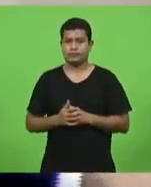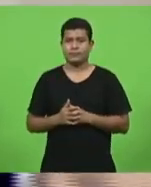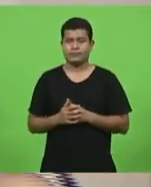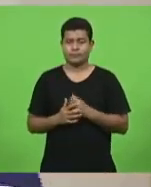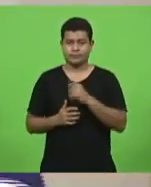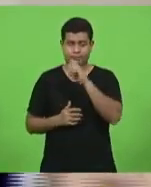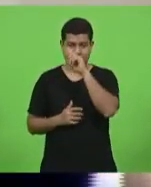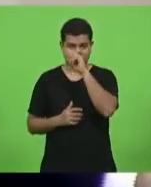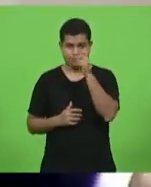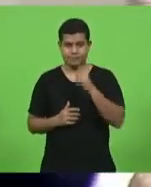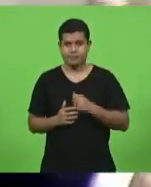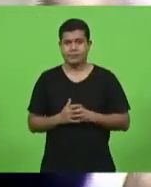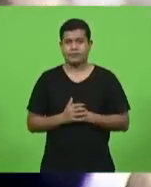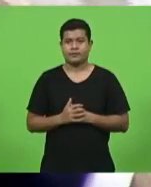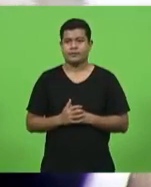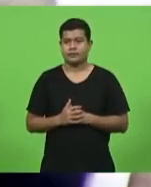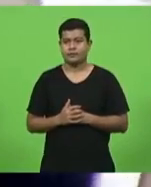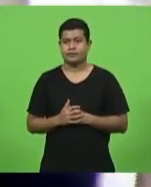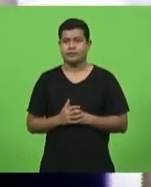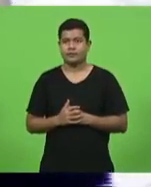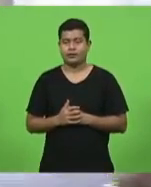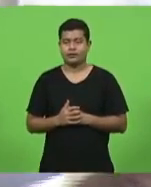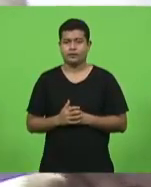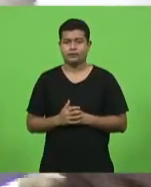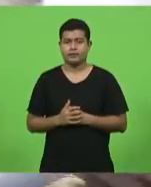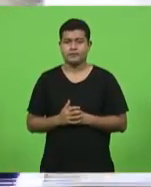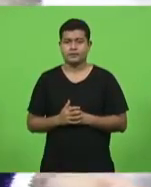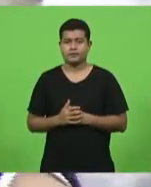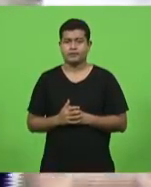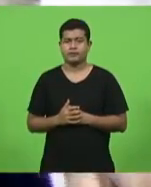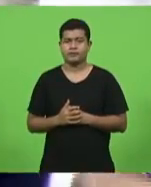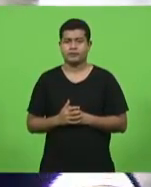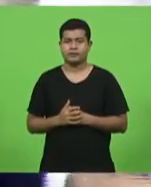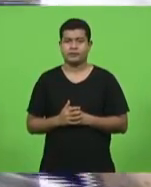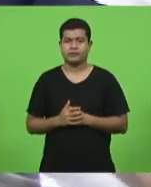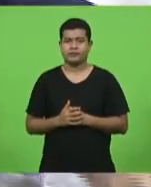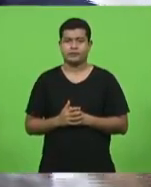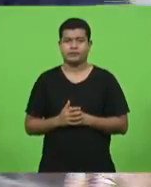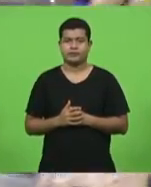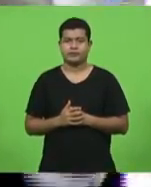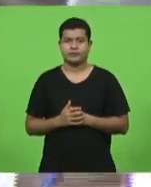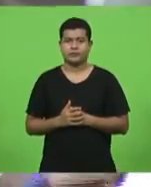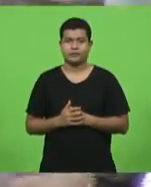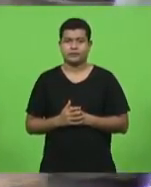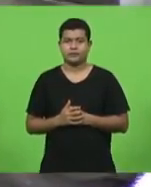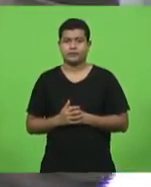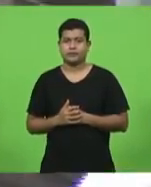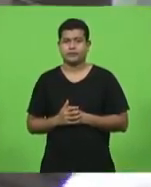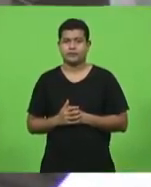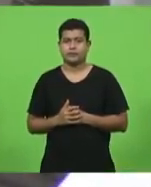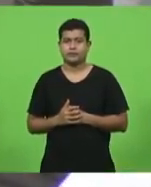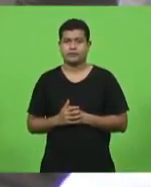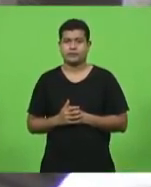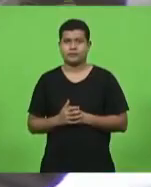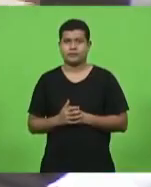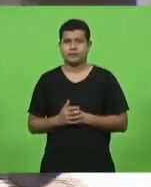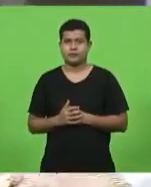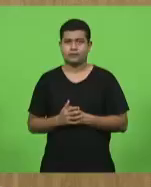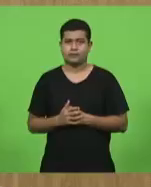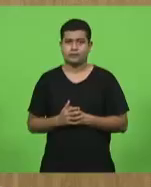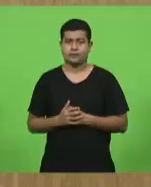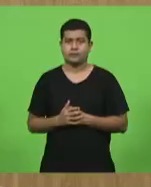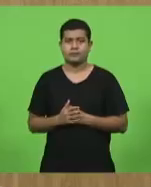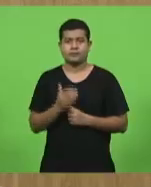essas as atas, senhor presidente. Estou por aprovadas as atas que acabam de serem lidas. Solicito assessoria para que